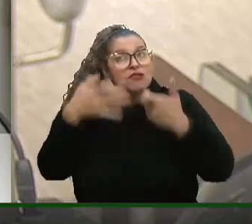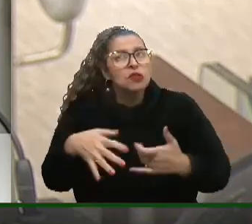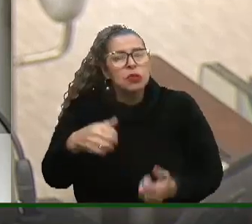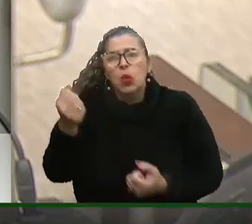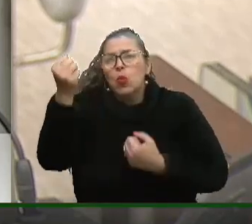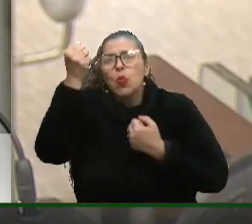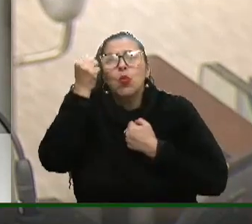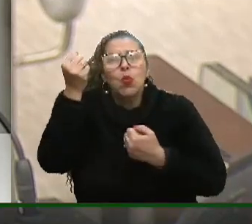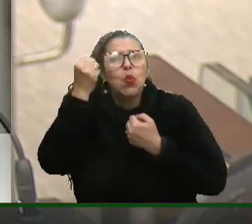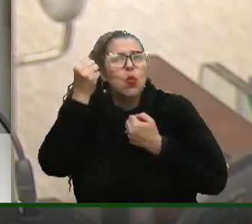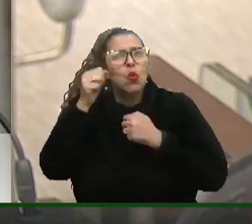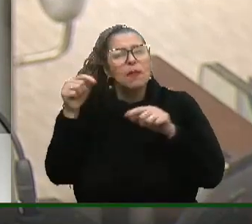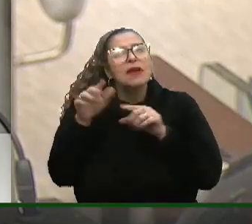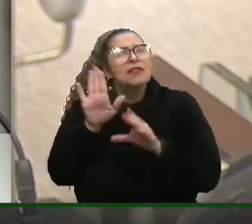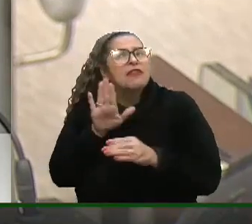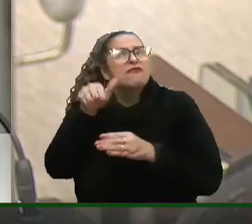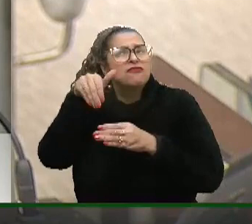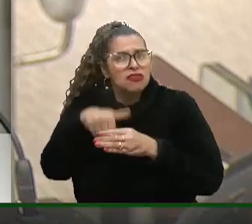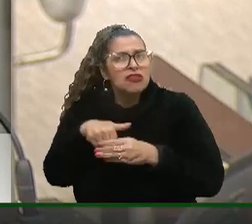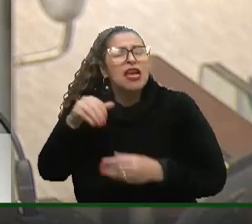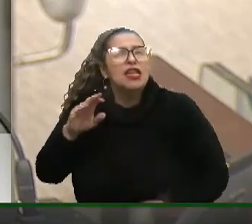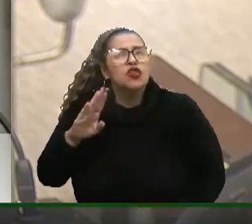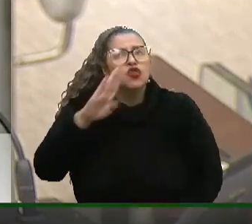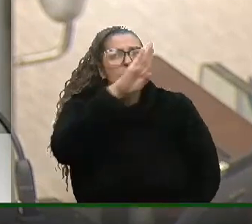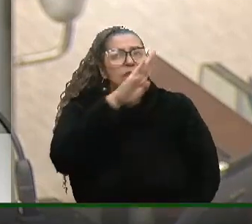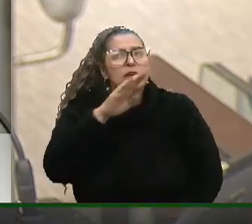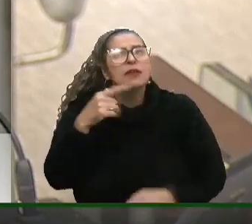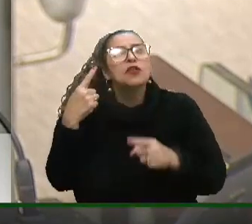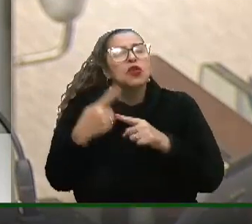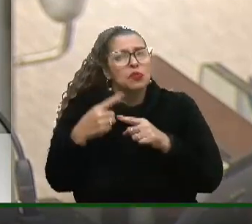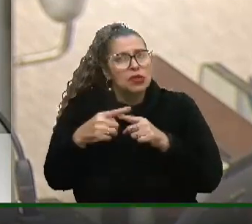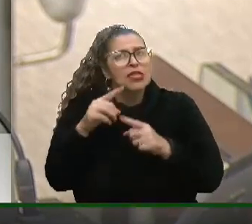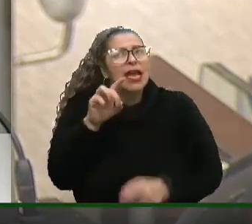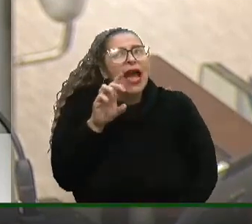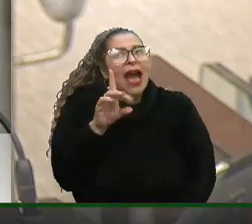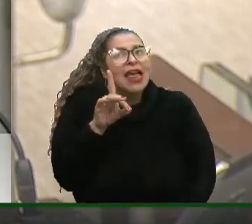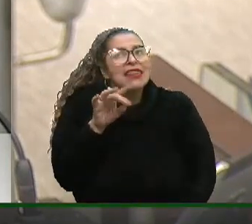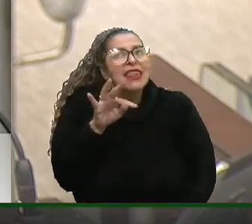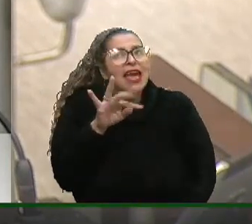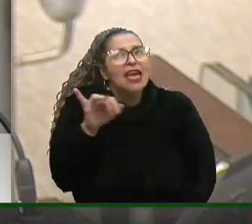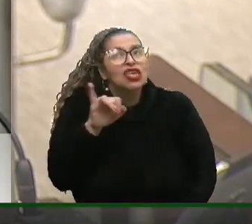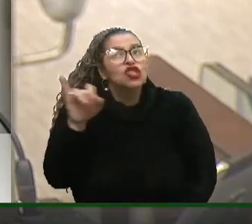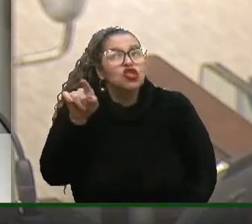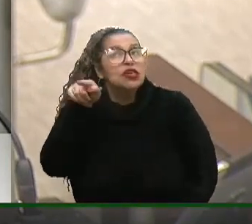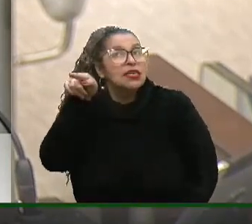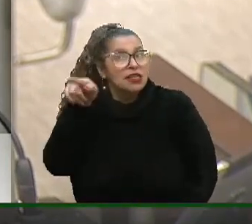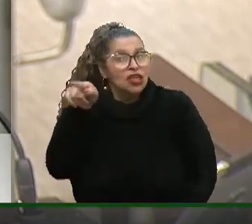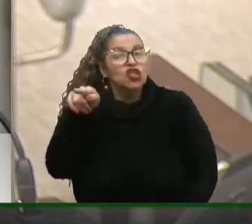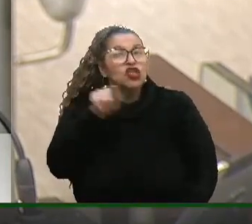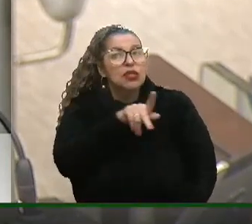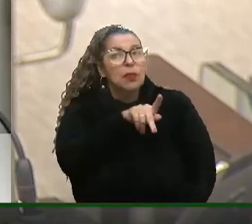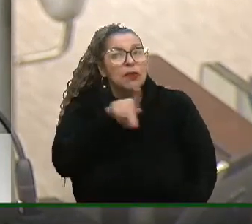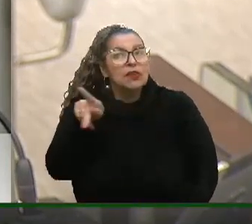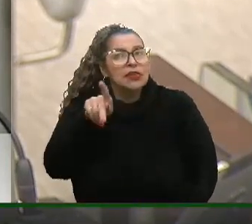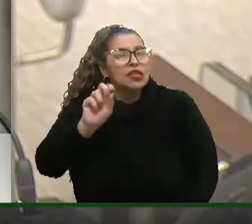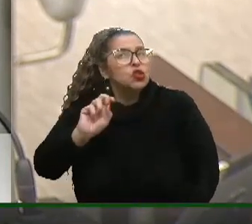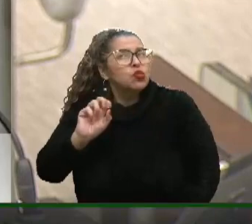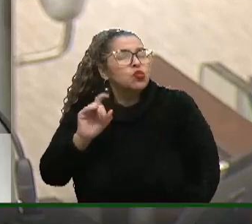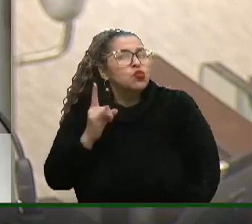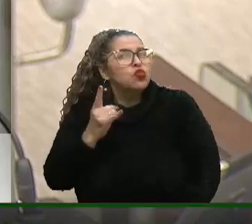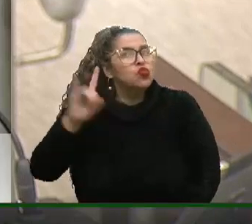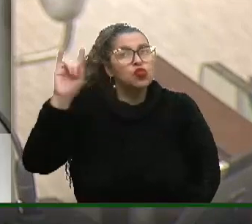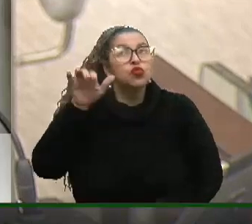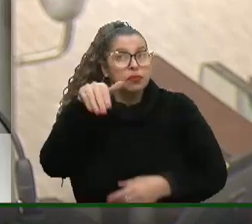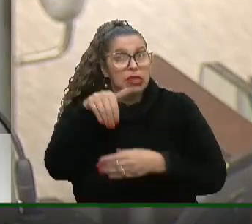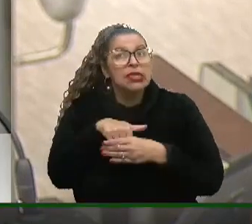arrependido de ter votado no Bolsonaro em detrimento do Haddad. E o seu candidato a presidente na última eleição,